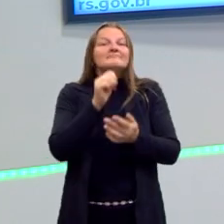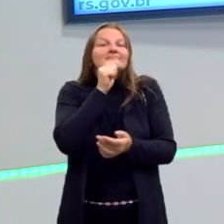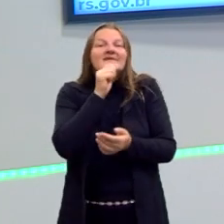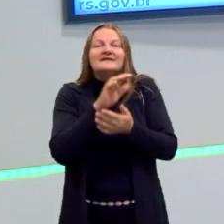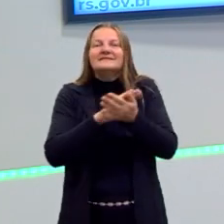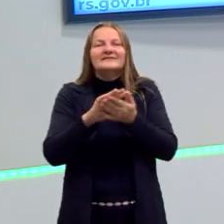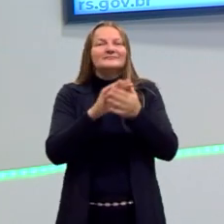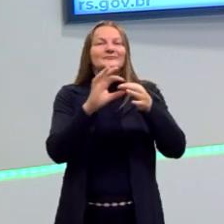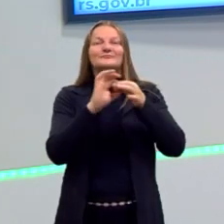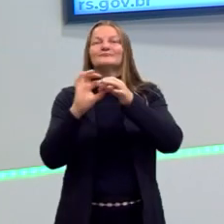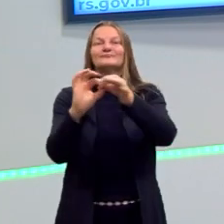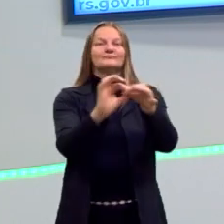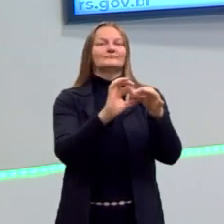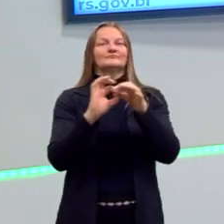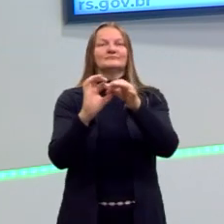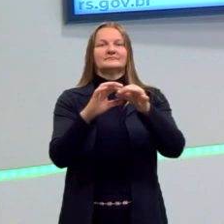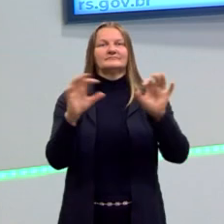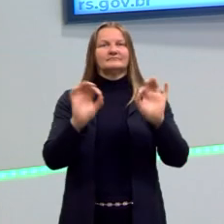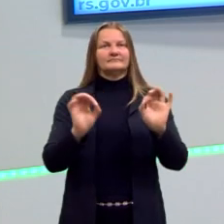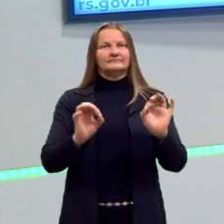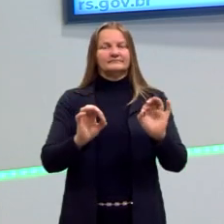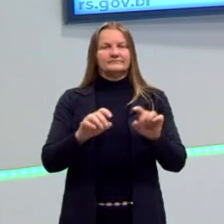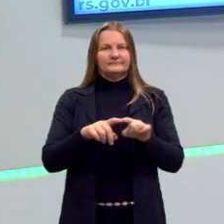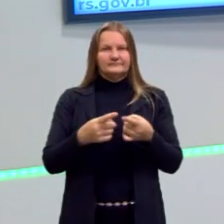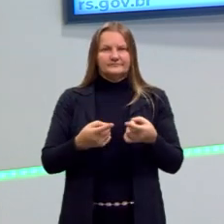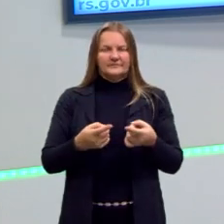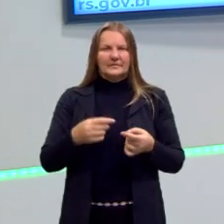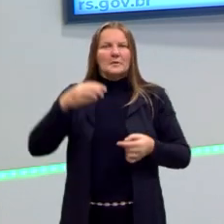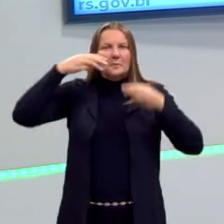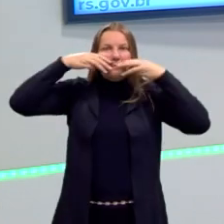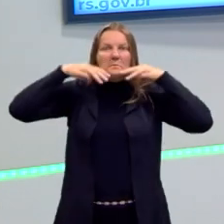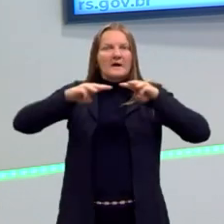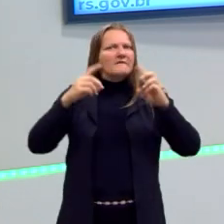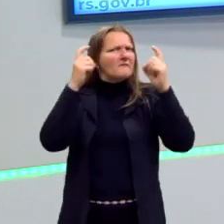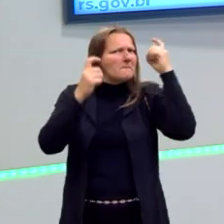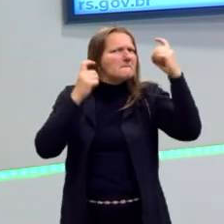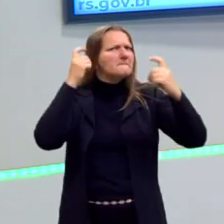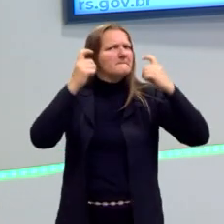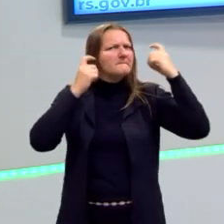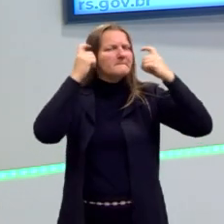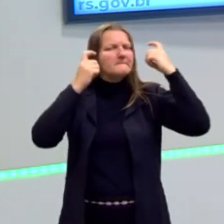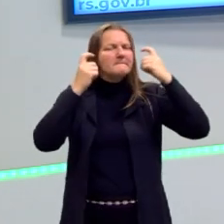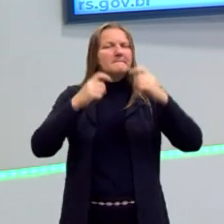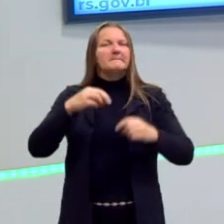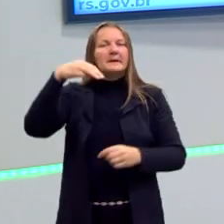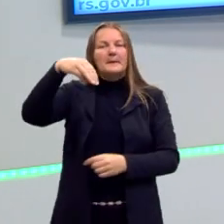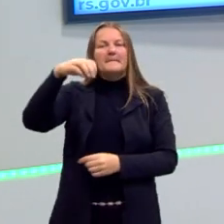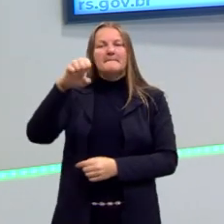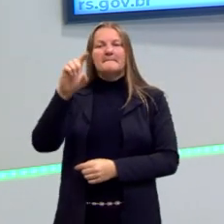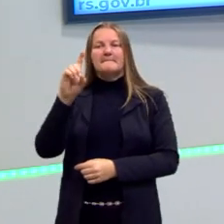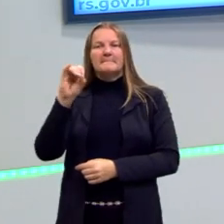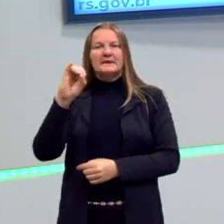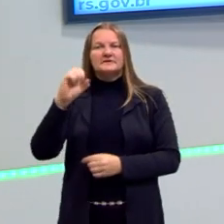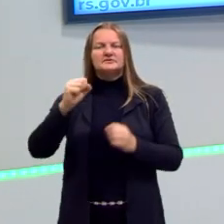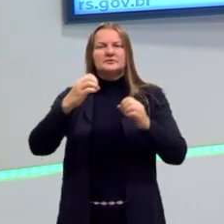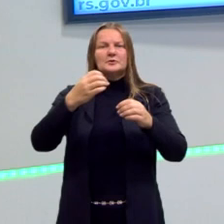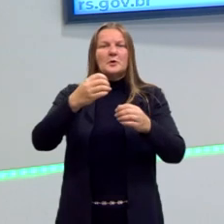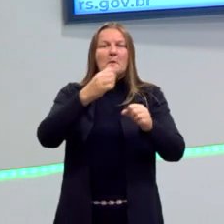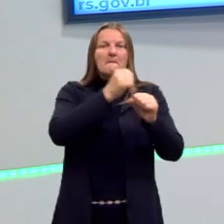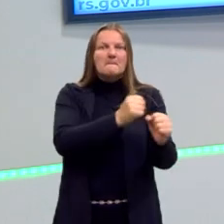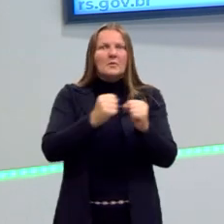unificada. E essa é uma preocupação do Maquiavel. Os Médici são retirados do poder